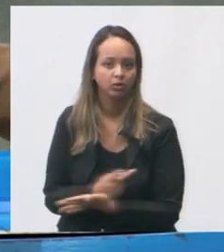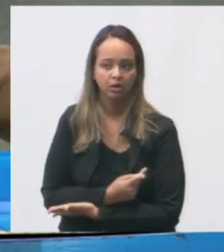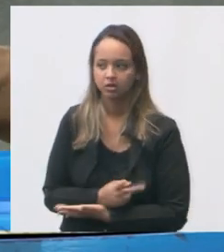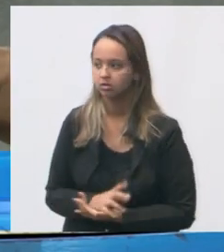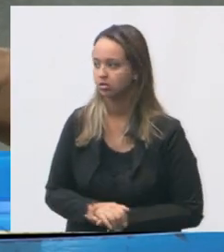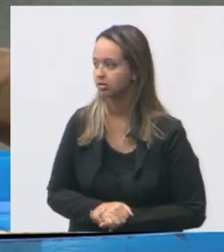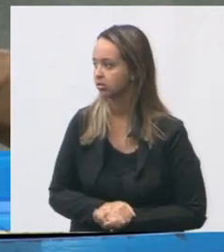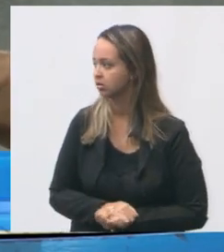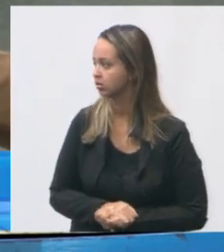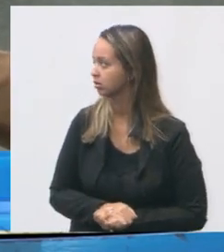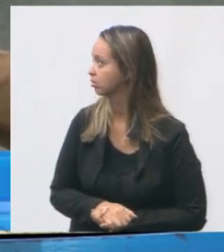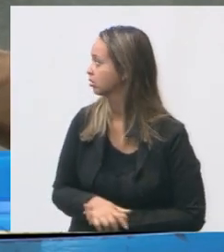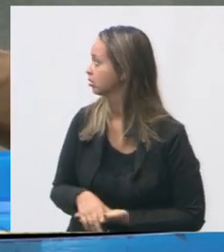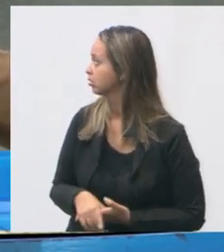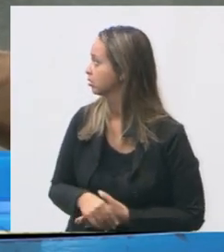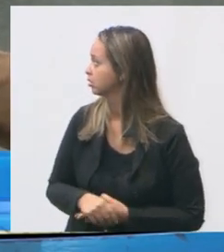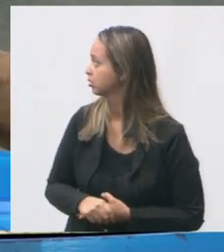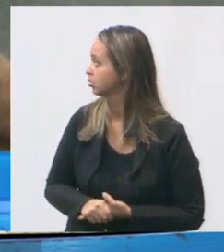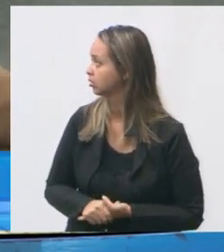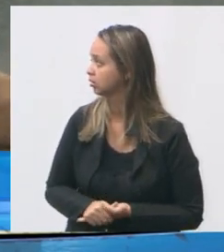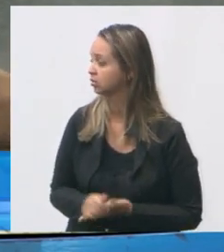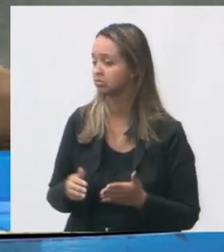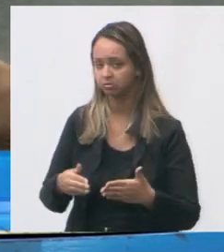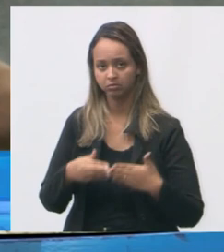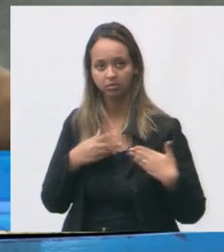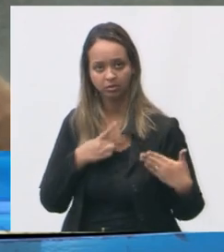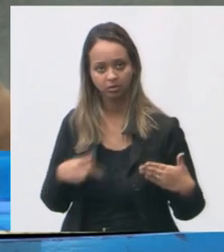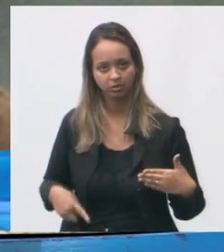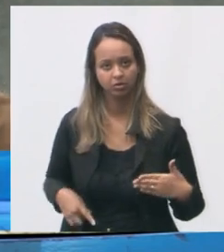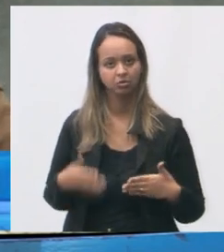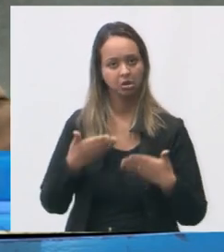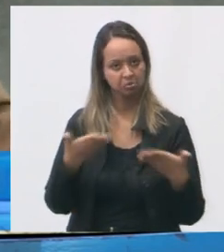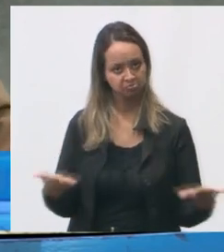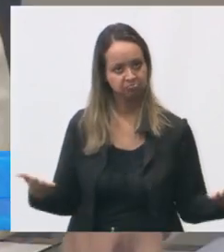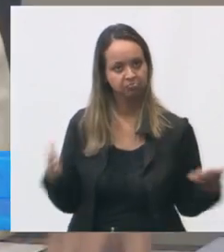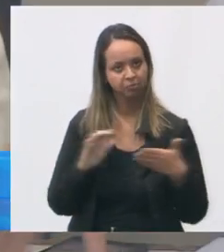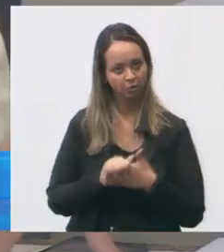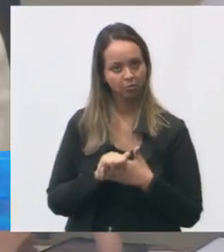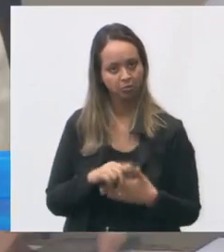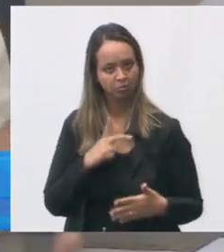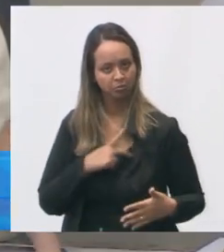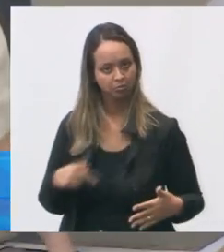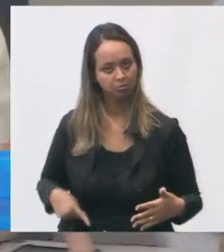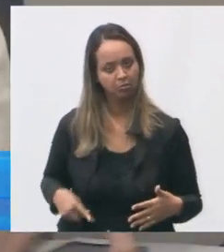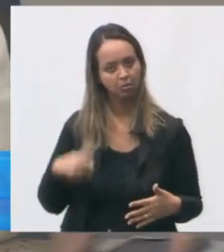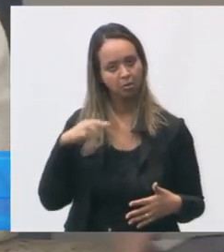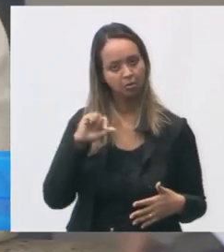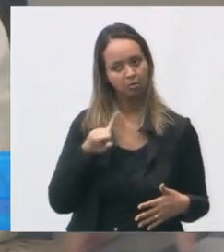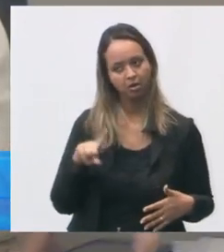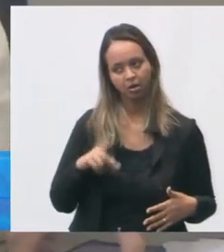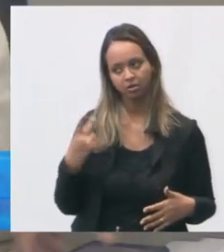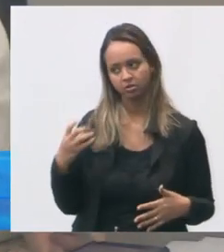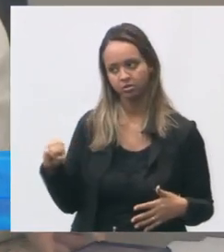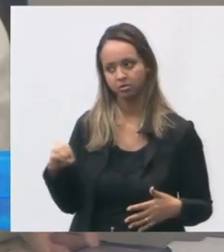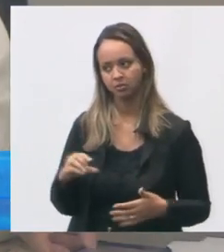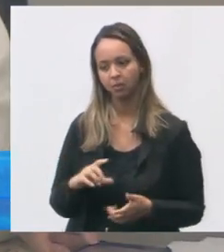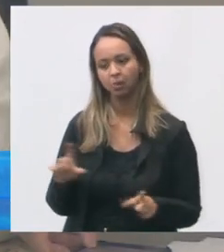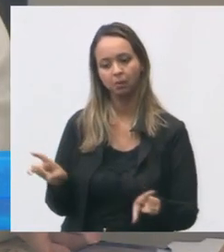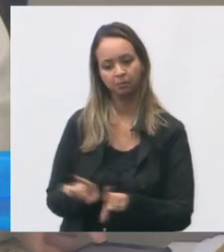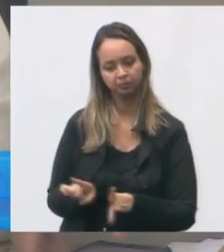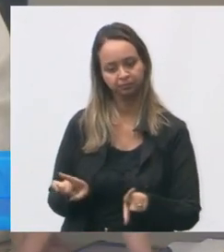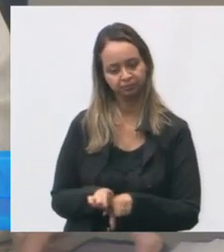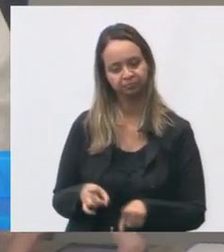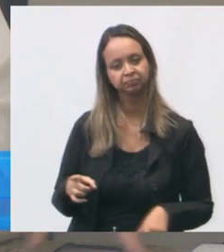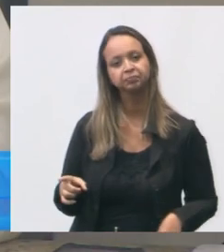Presidente, poderia? Queria, primeiramente, cumprimentar o presidente da comissão, o vereador Mazin. Cumprimentar o vereador